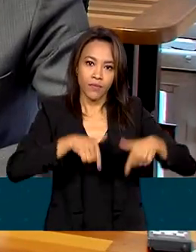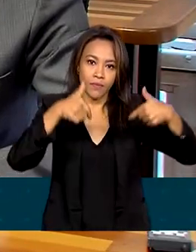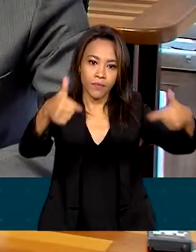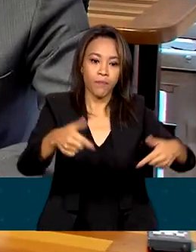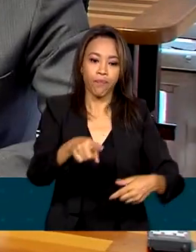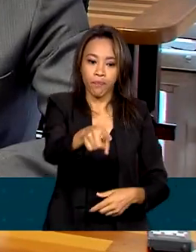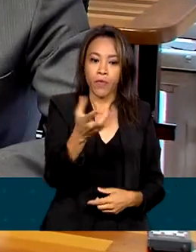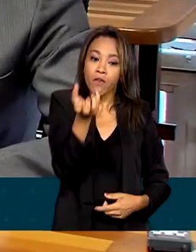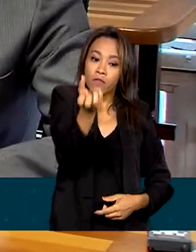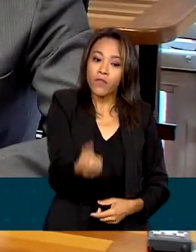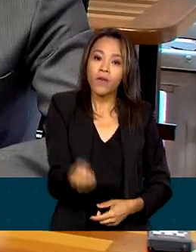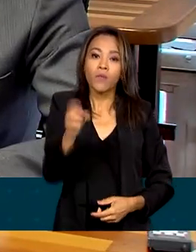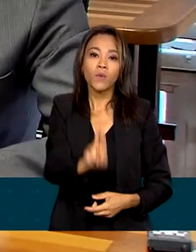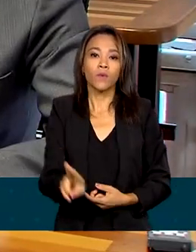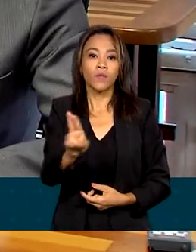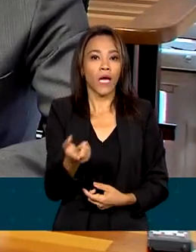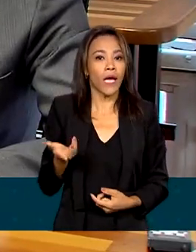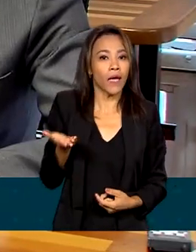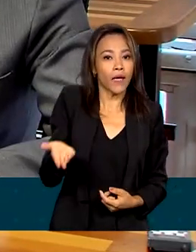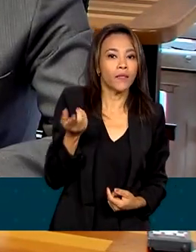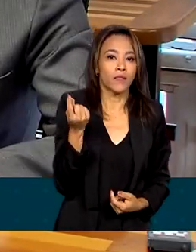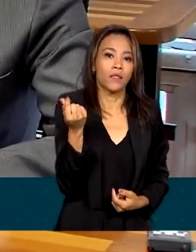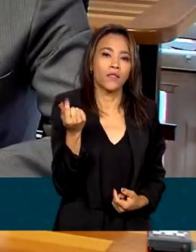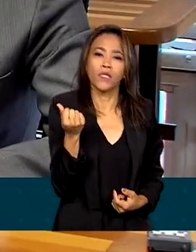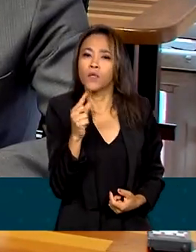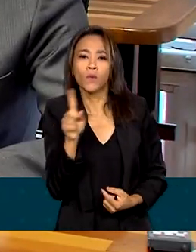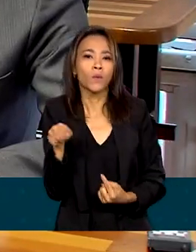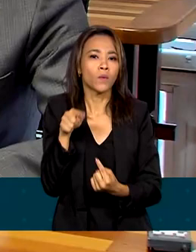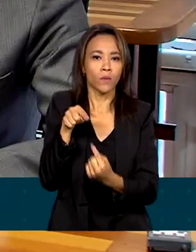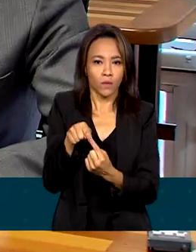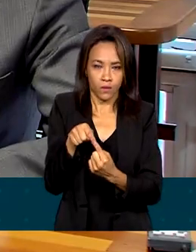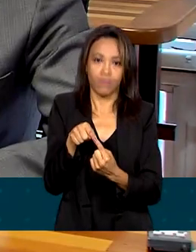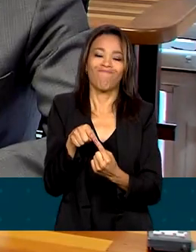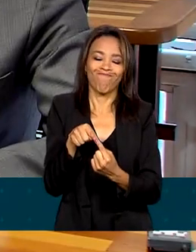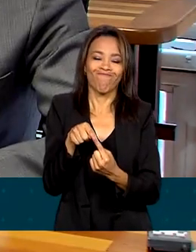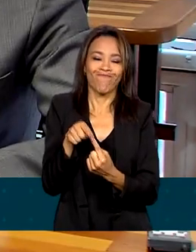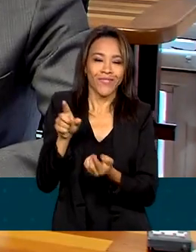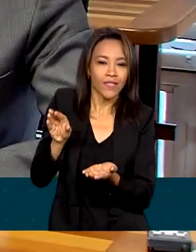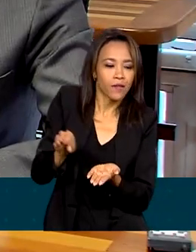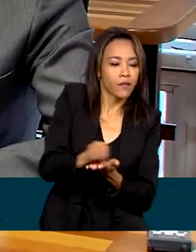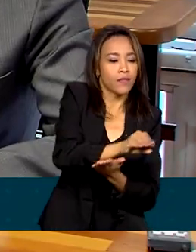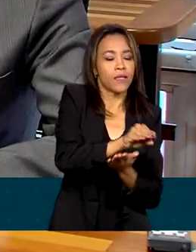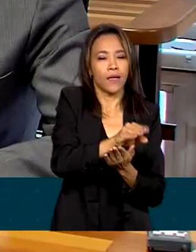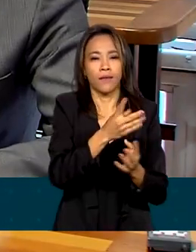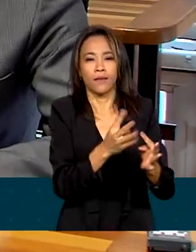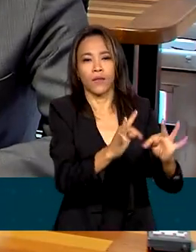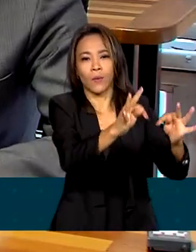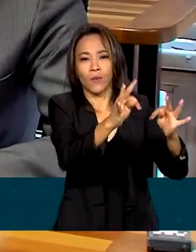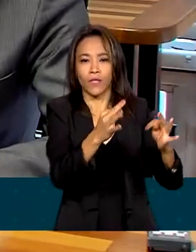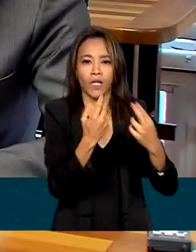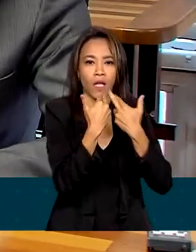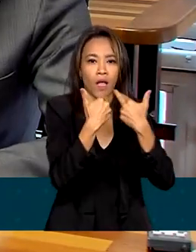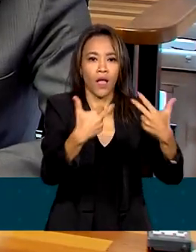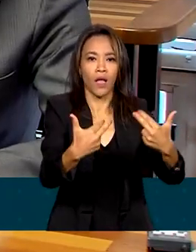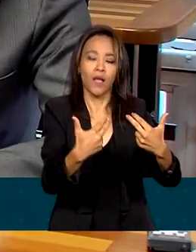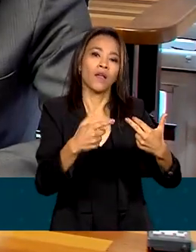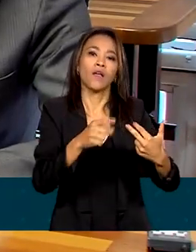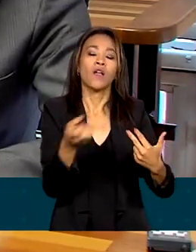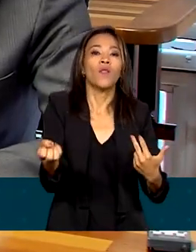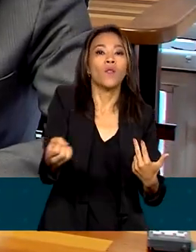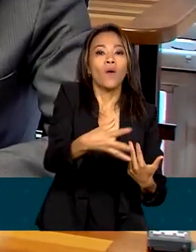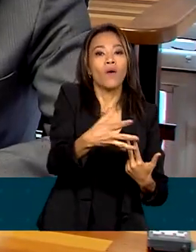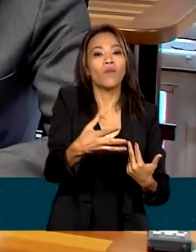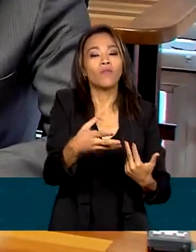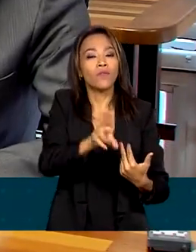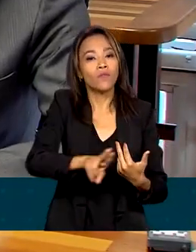recursos para que possamos investir em tecnologia, inovação para novas fontes de